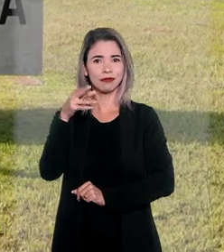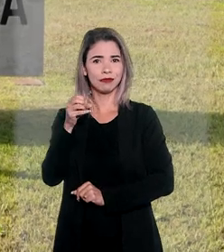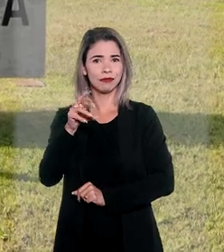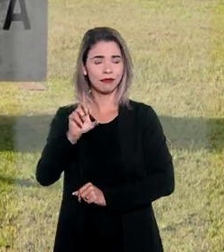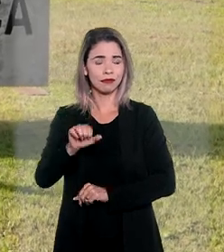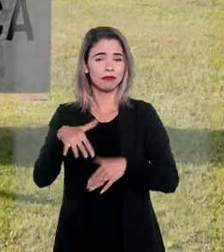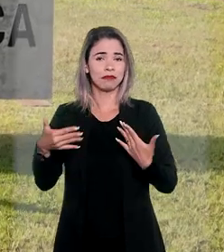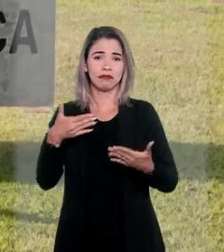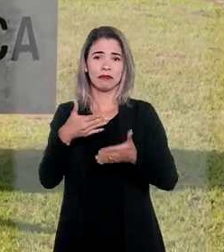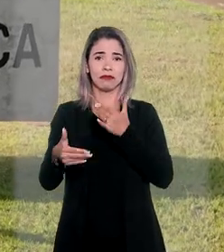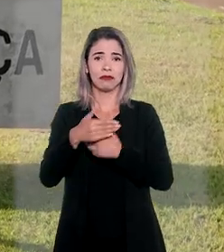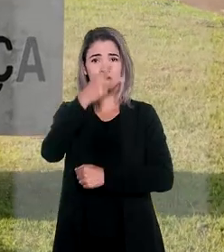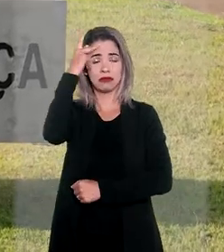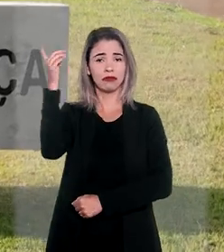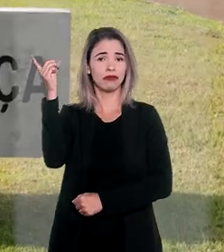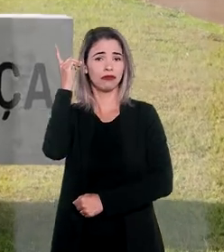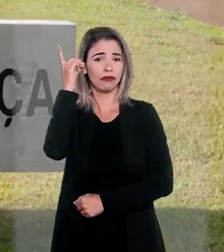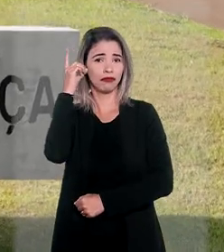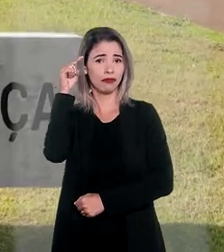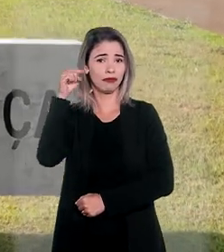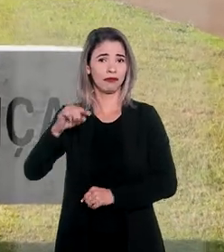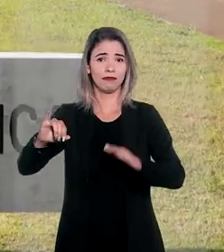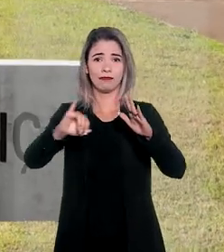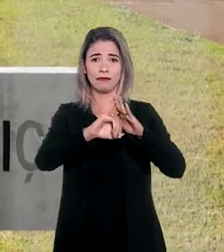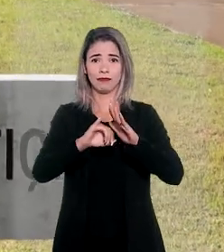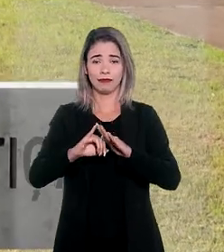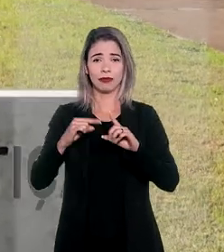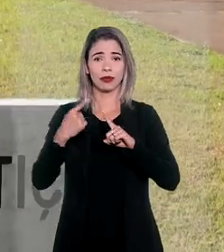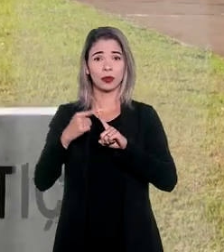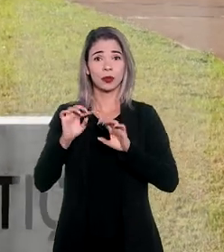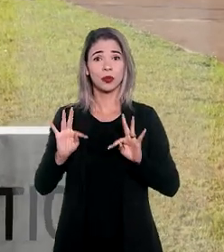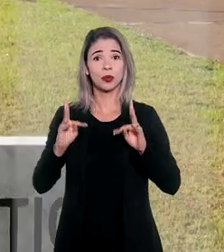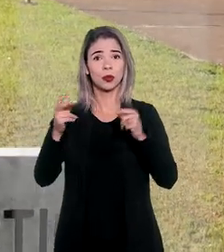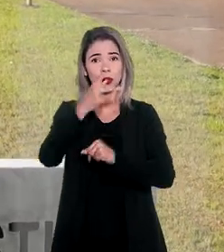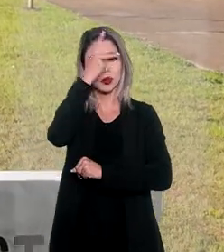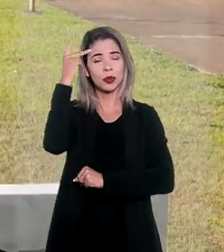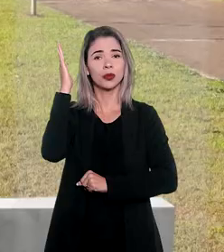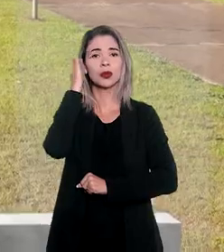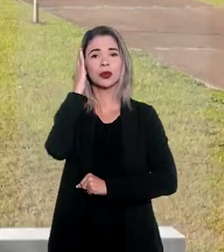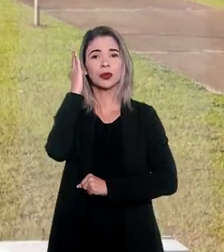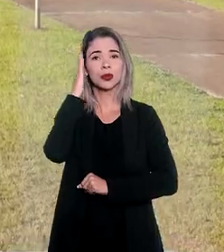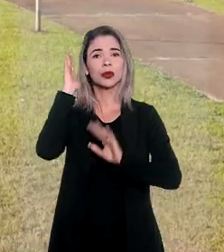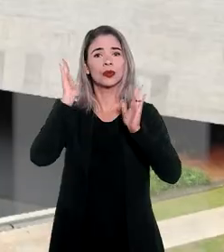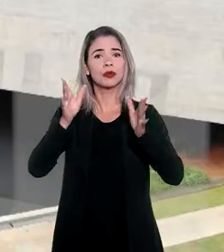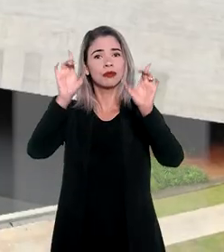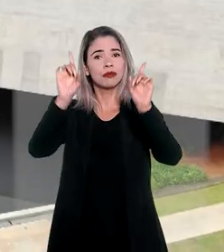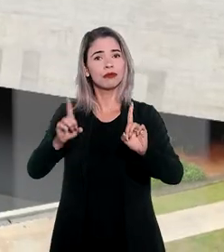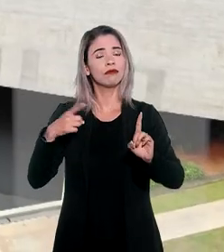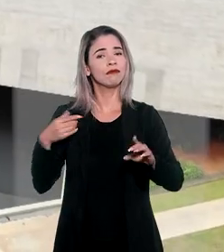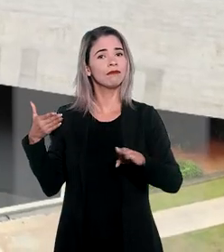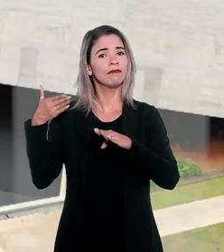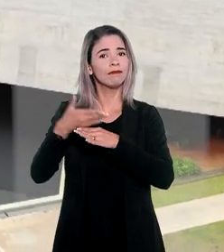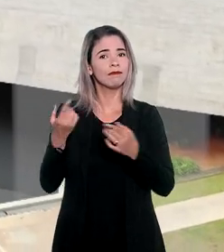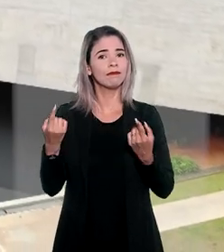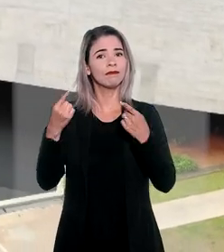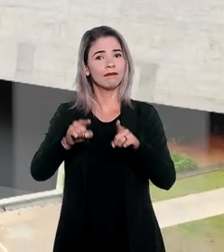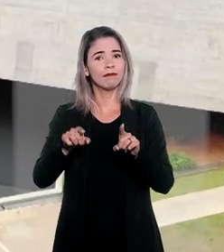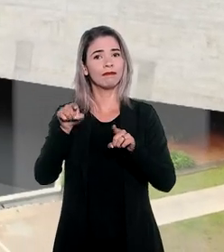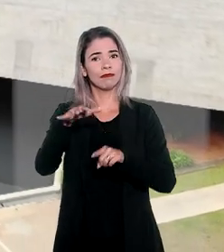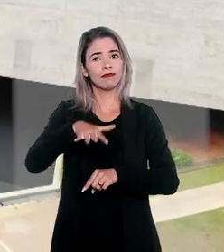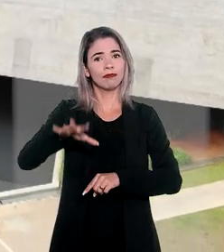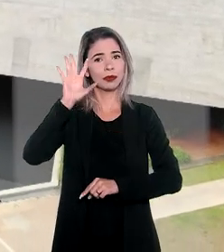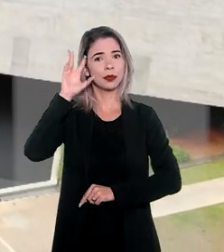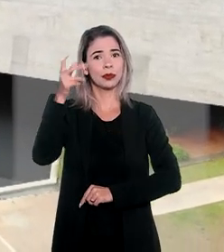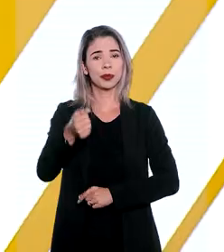irrelevante quem seja o proprietário do bem penhorado, porque todos os coexecutados têm o direito de atacar o título